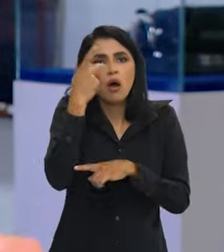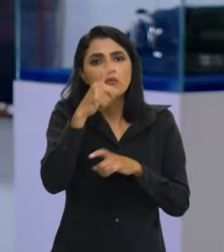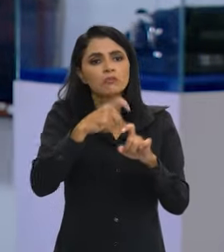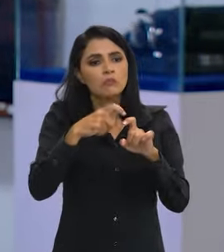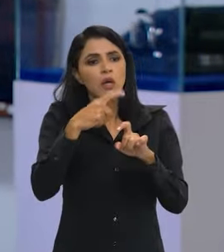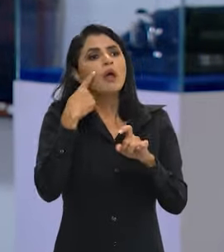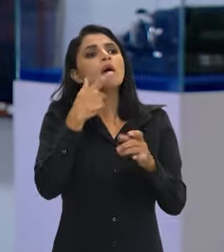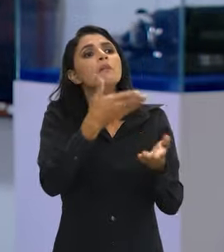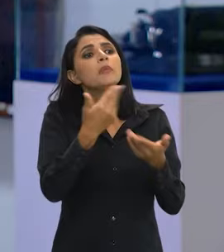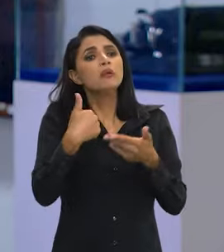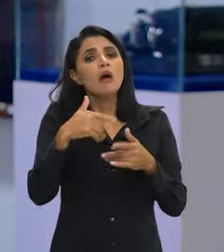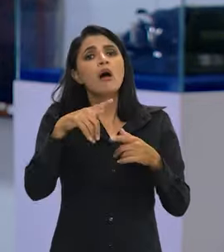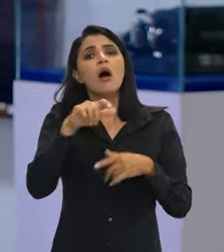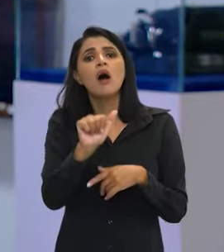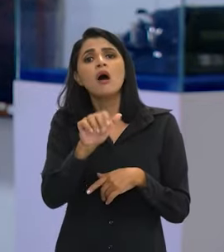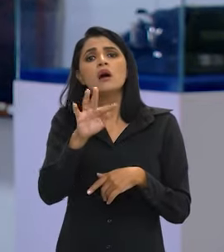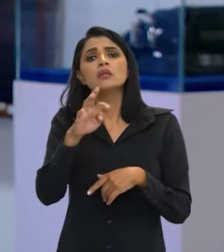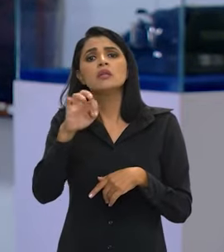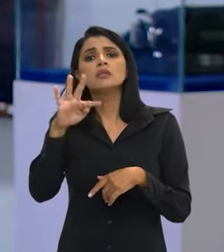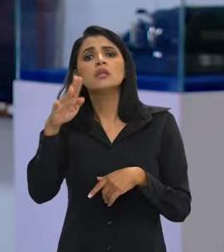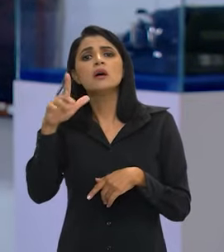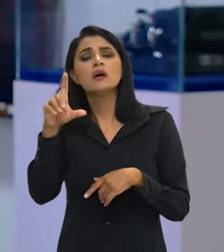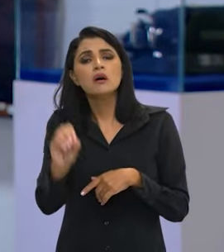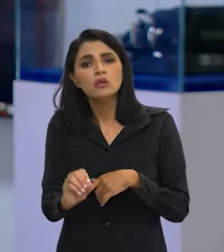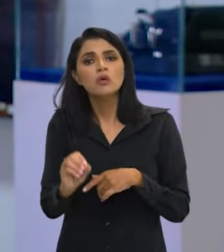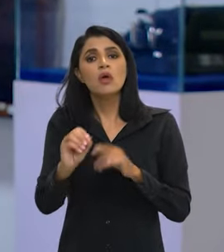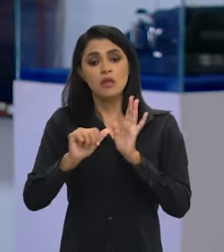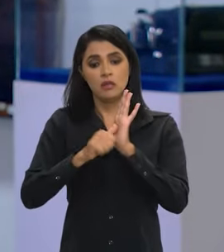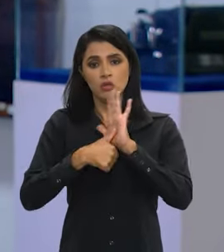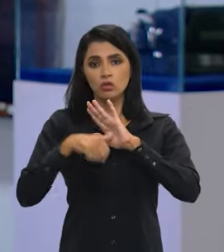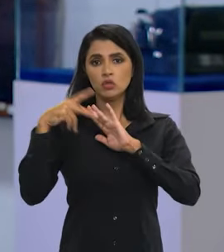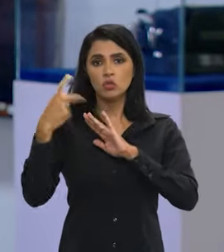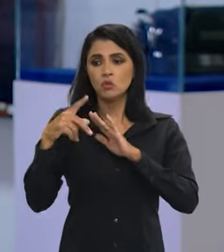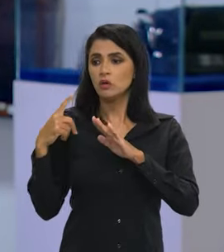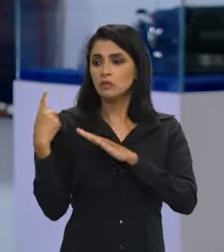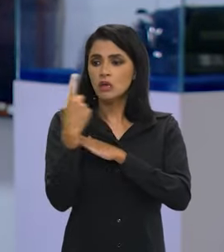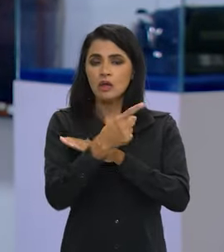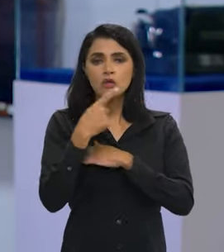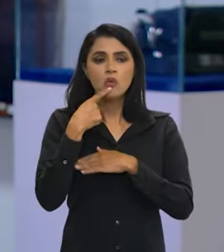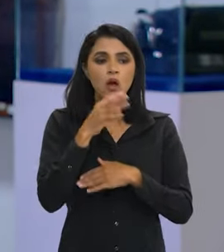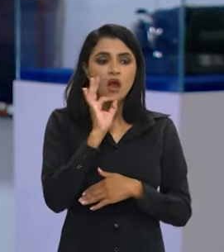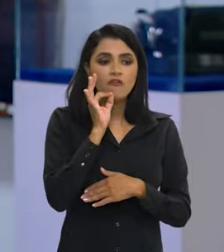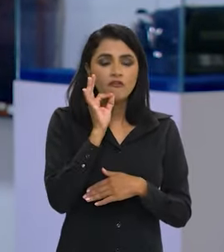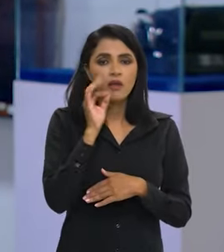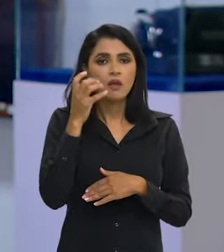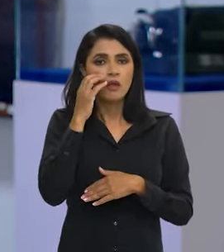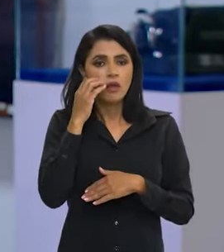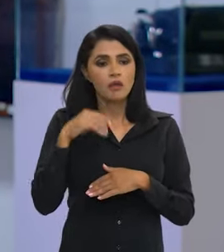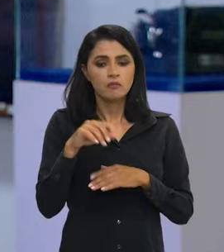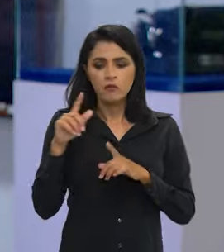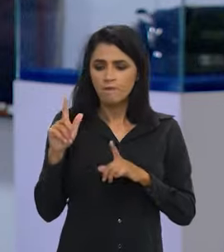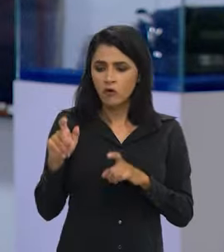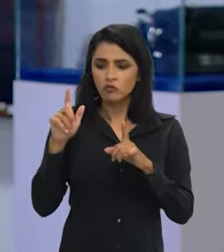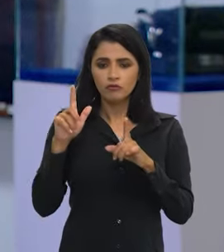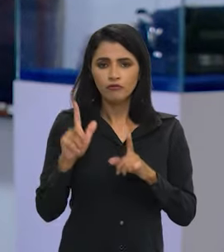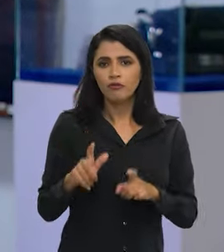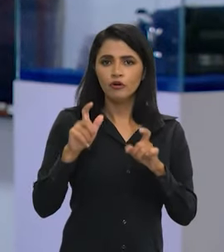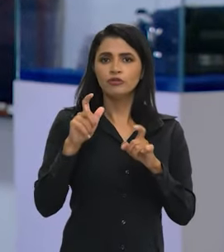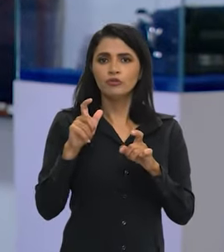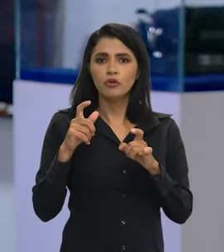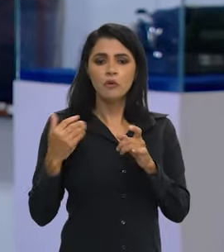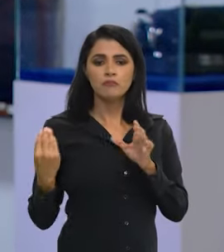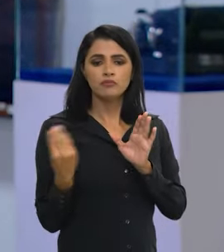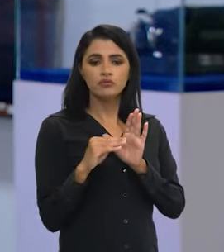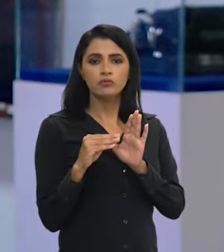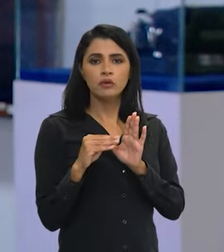você saiu do médico, pega o seu atestado. Pegou o seu atestado, pegou a identidade, você pode estar saindo do médico ali e parar para tomar um café. Tira a foto,